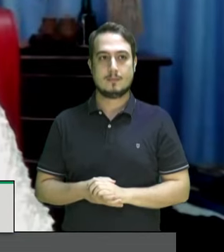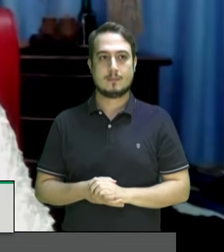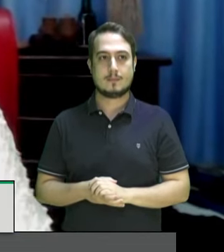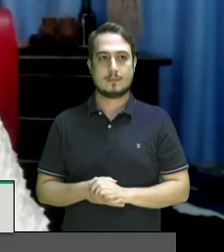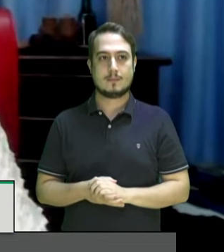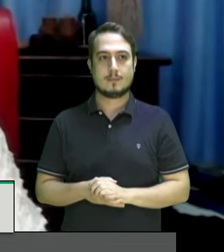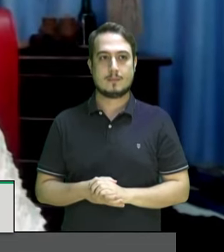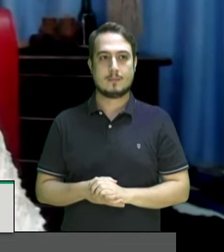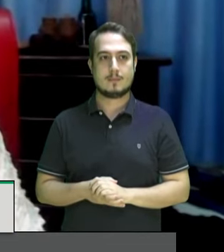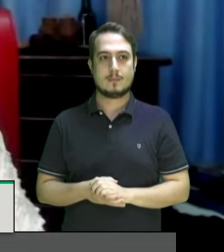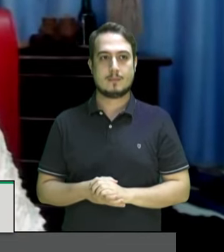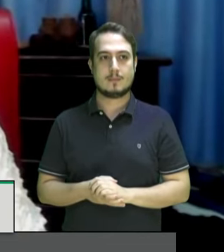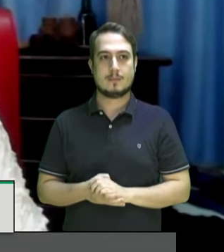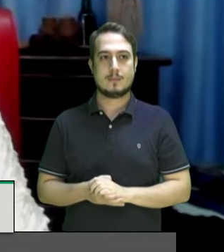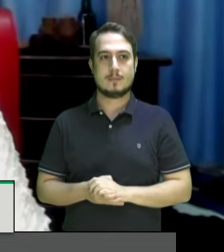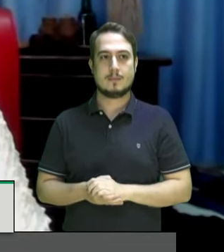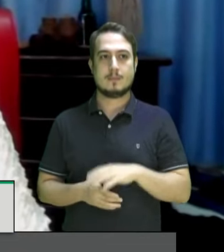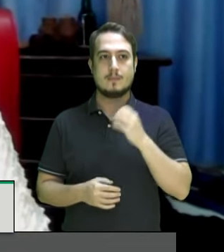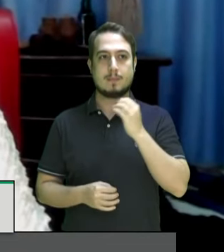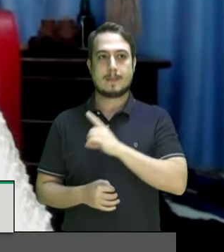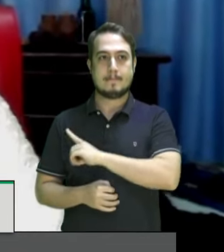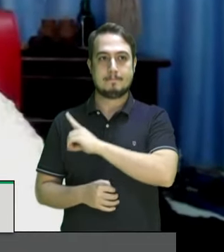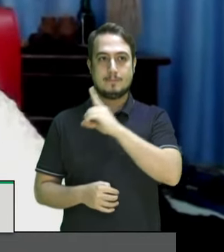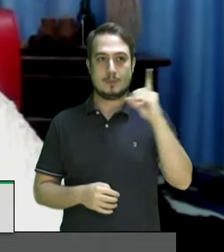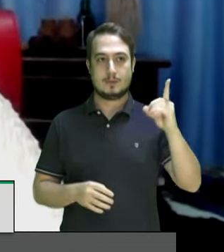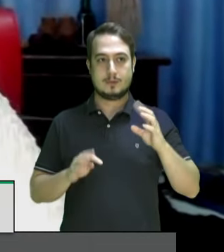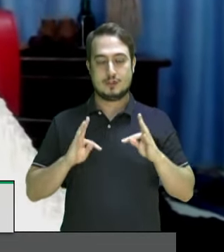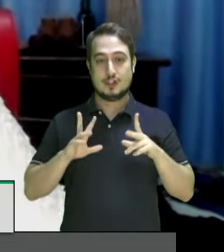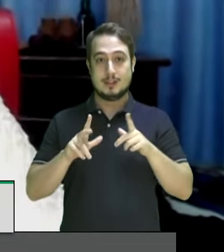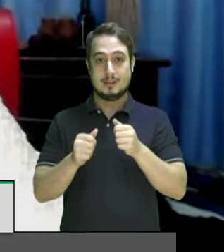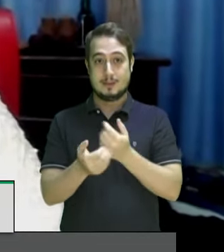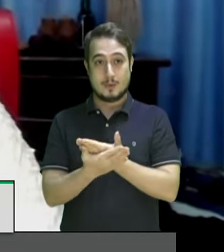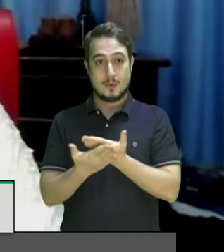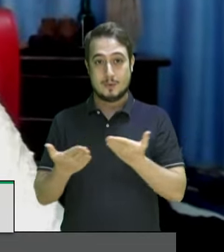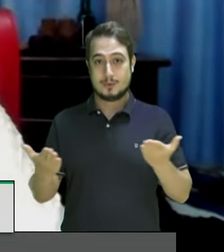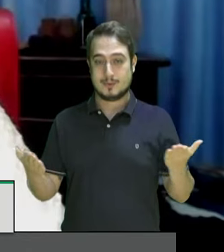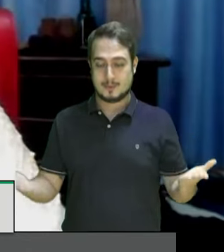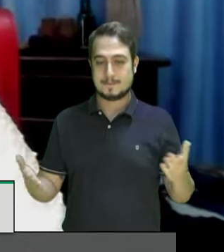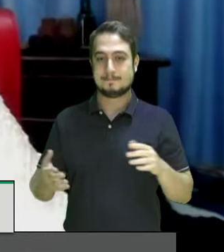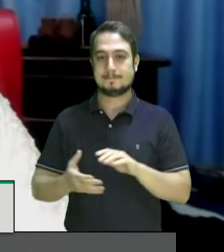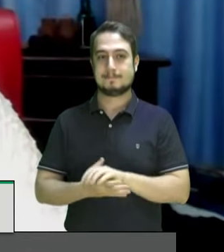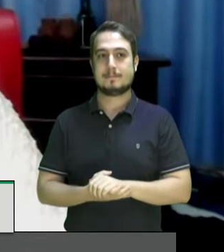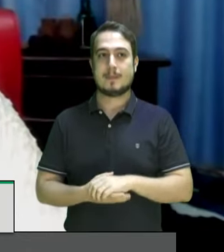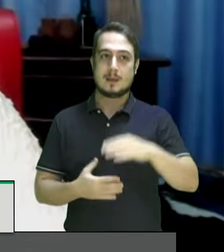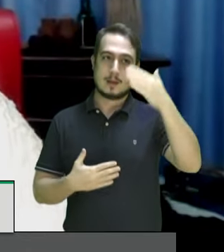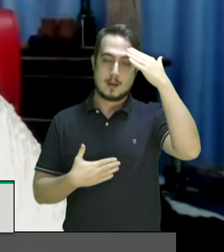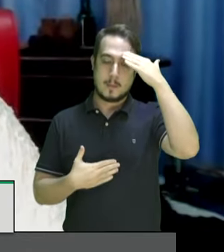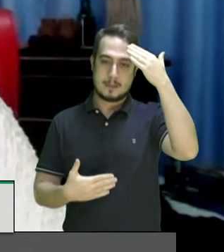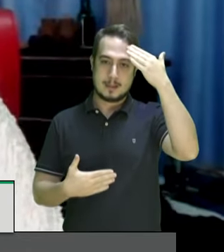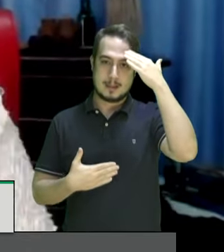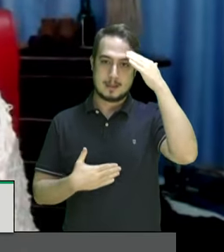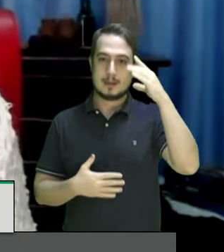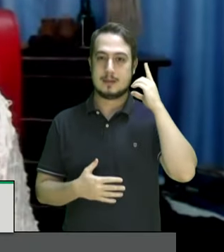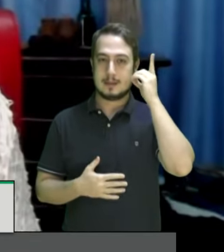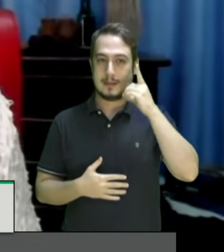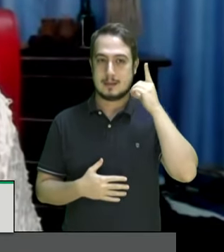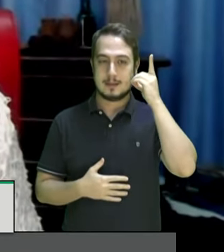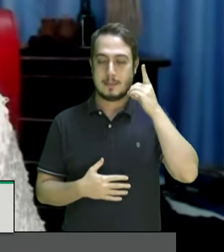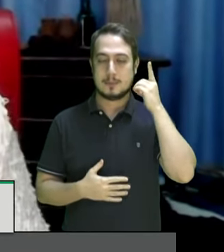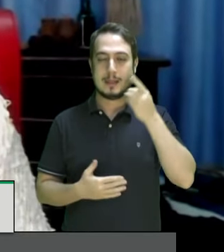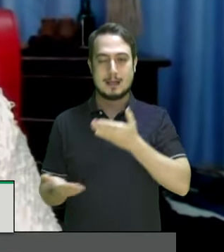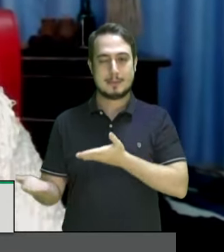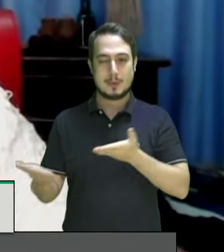bom dia a todos e todas e todes obrigada deputado Bira Indaré